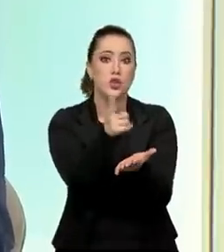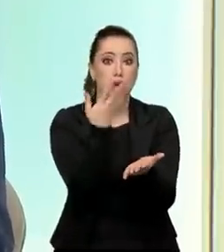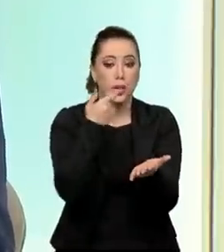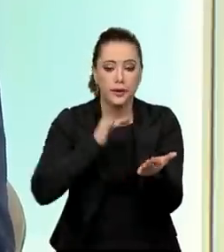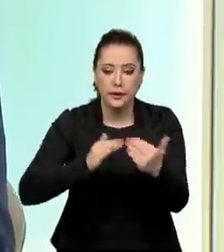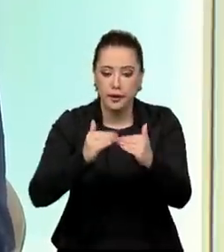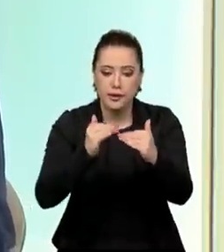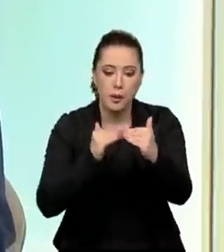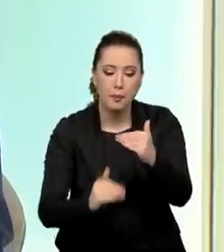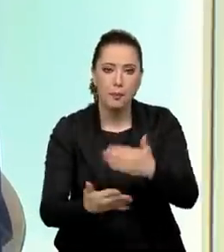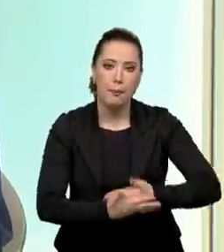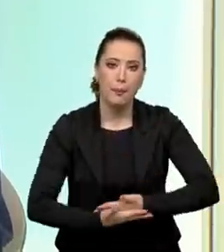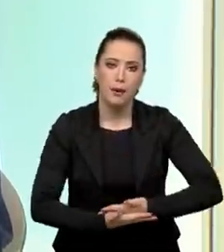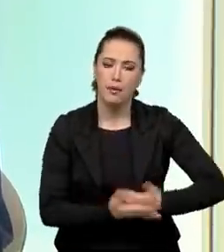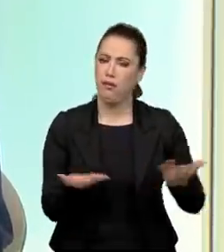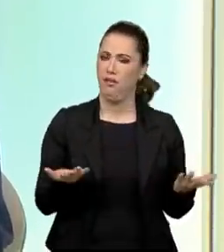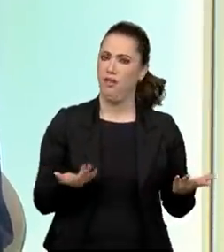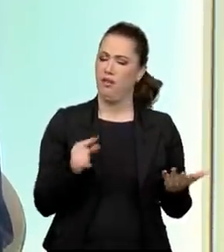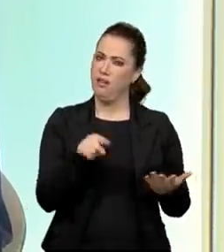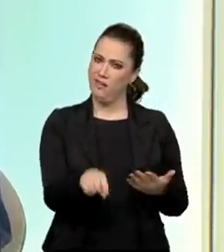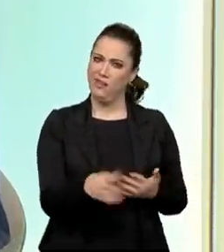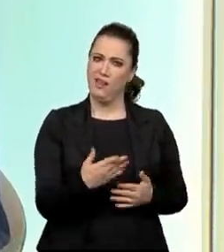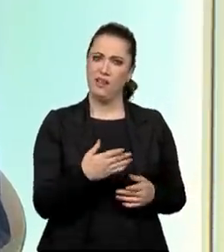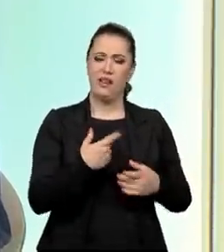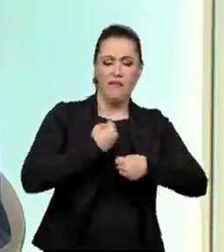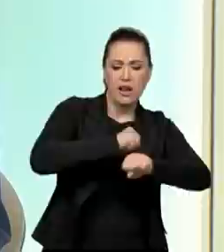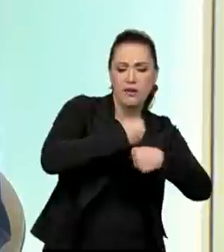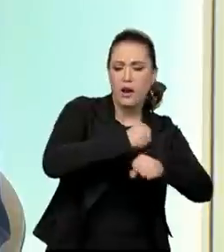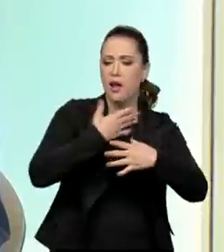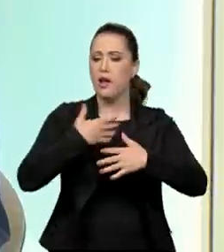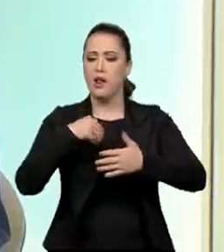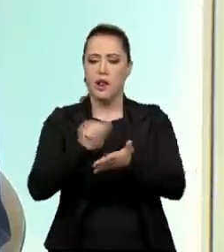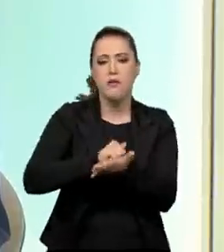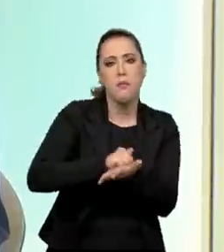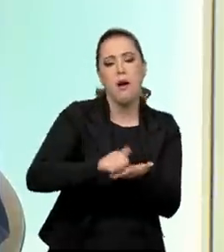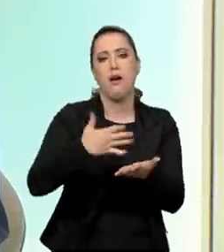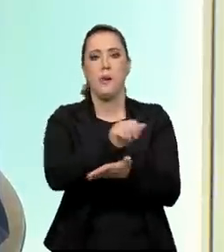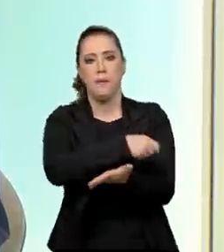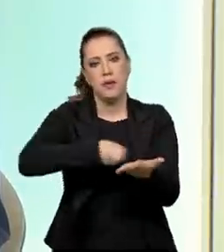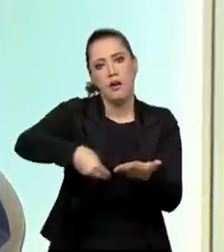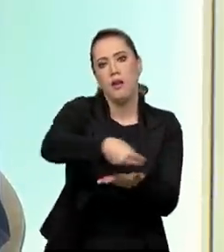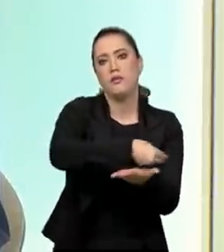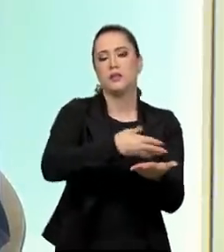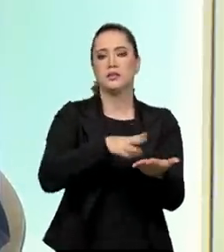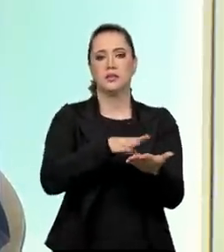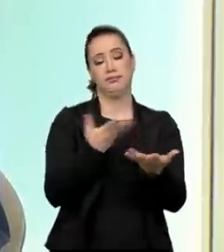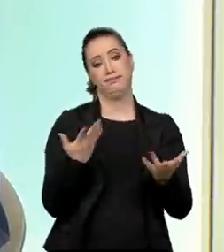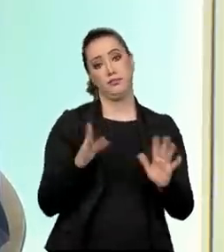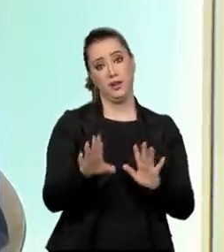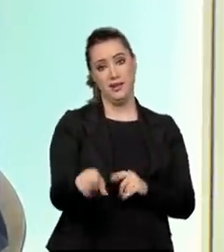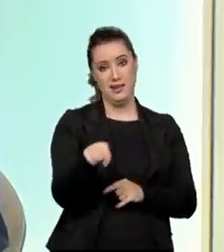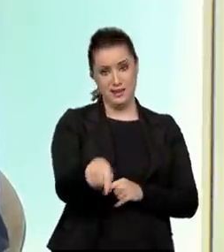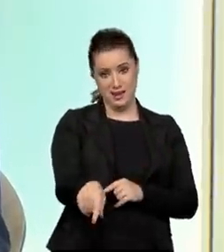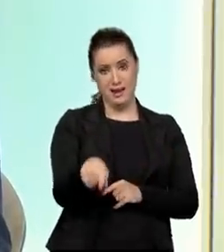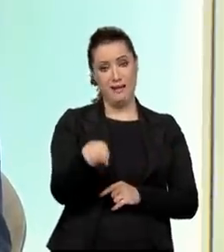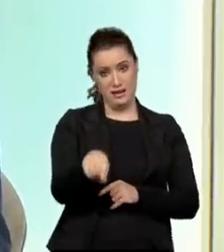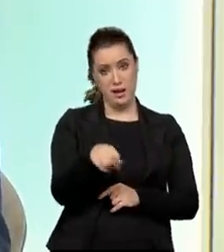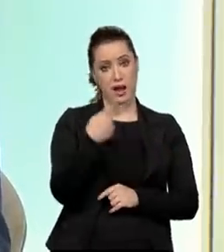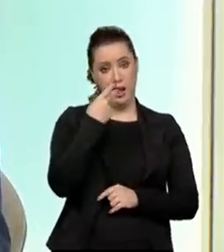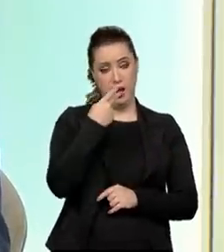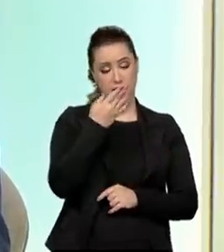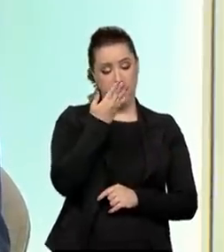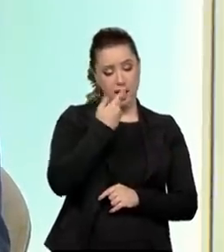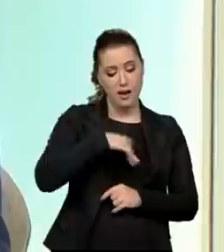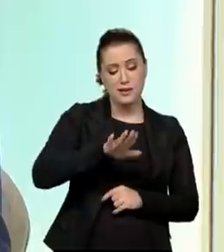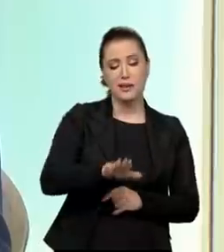louça e que vai prejudicar o desenvolvimento dessa criança, dessa pré-adolescente ou até adolescente. É muito diferente